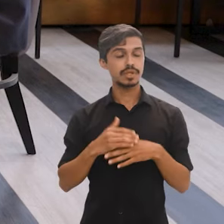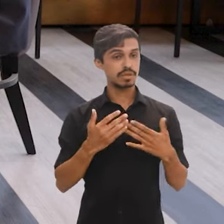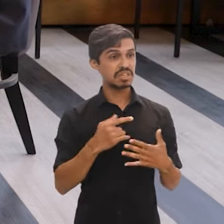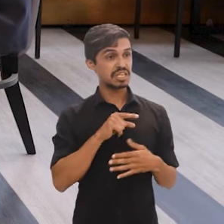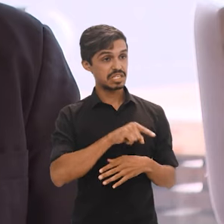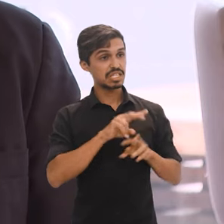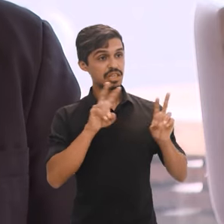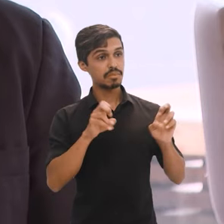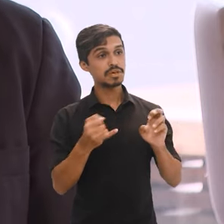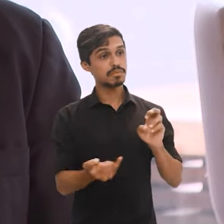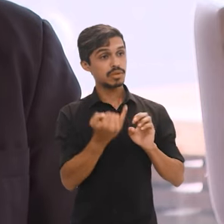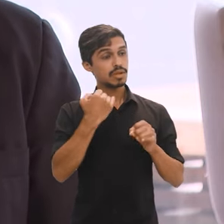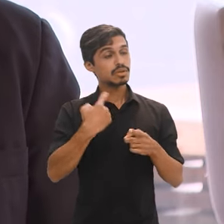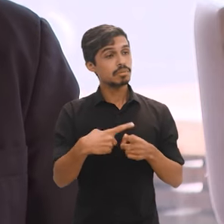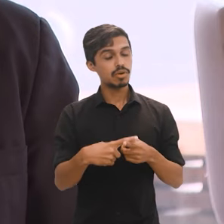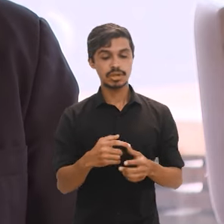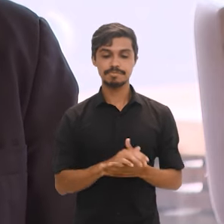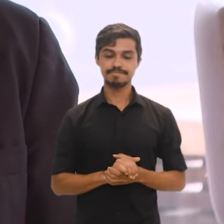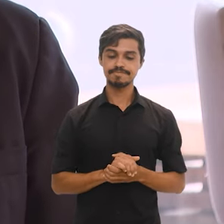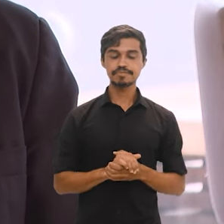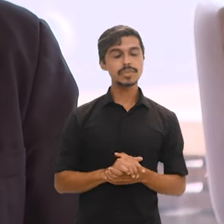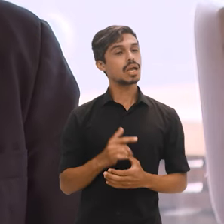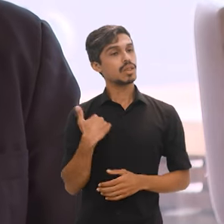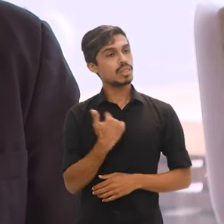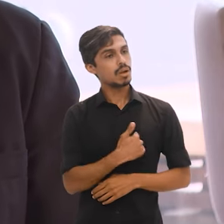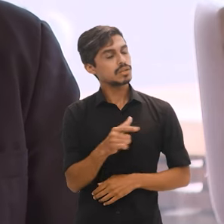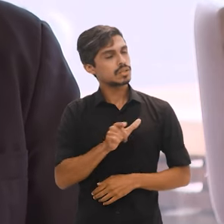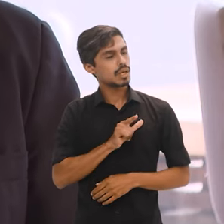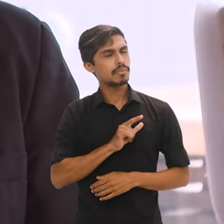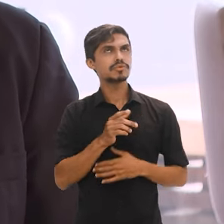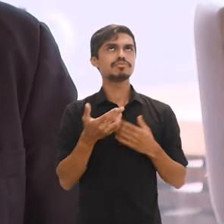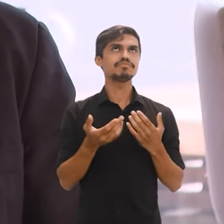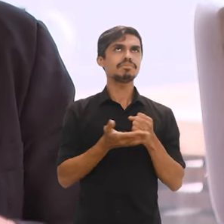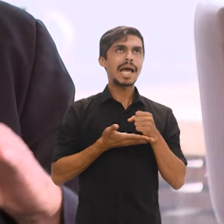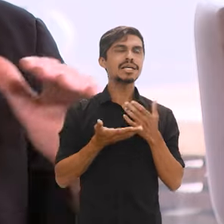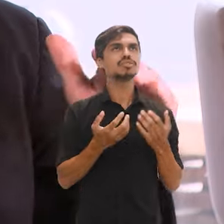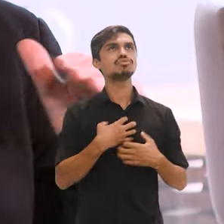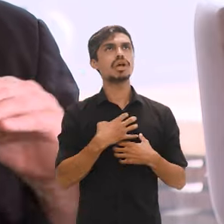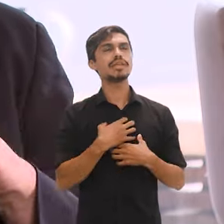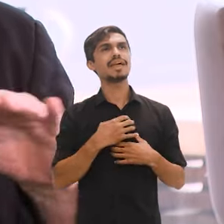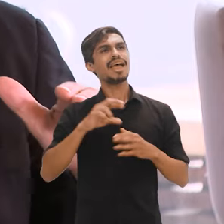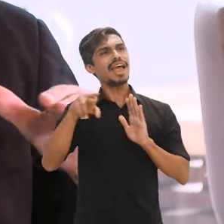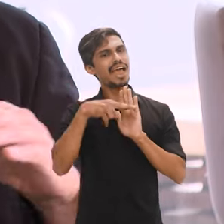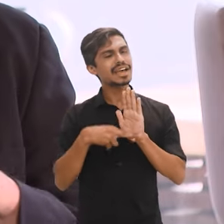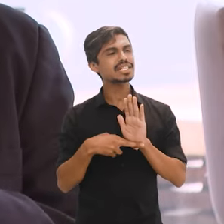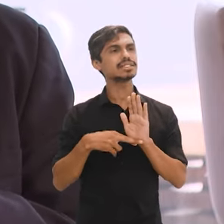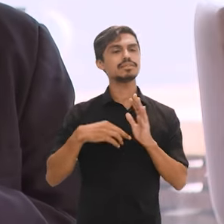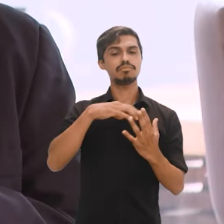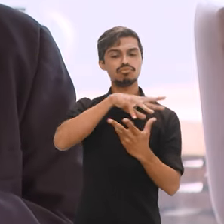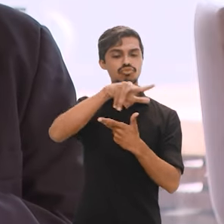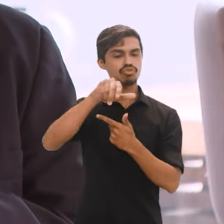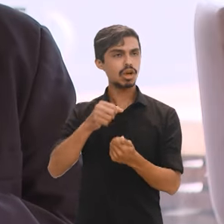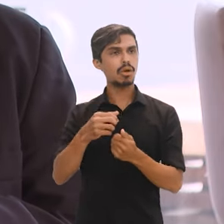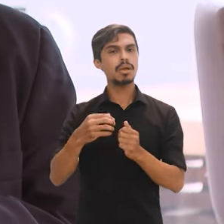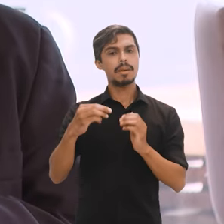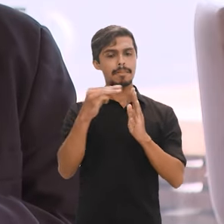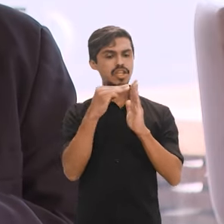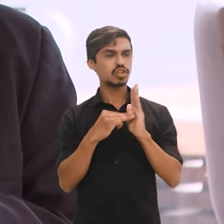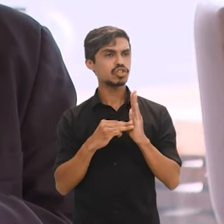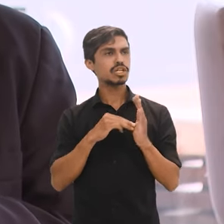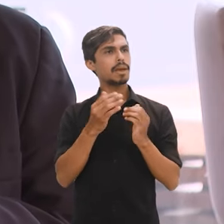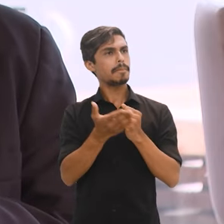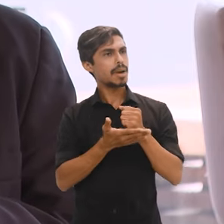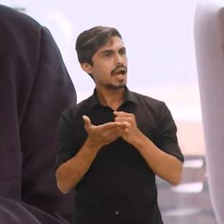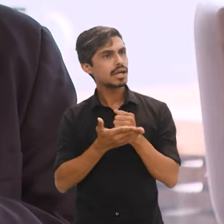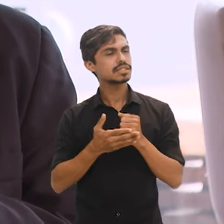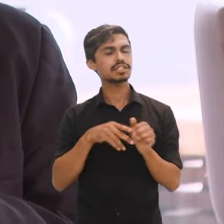esse tema, porque, basicamente, nós temos, assim, regras internacionais, parâmetros metodológicos para a